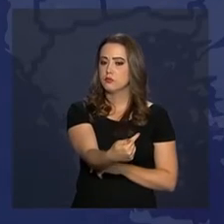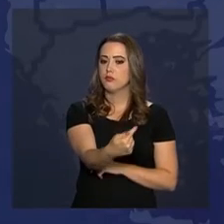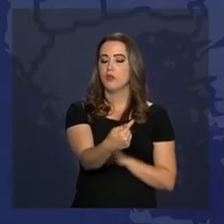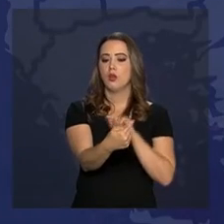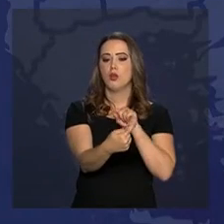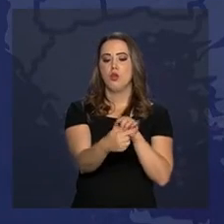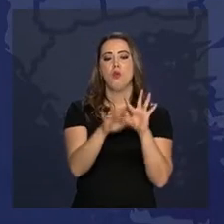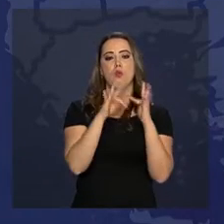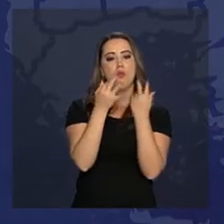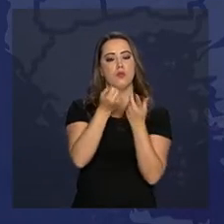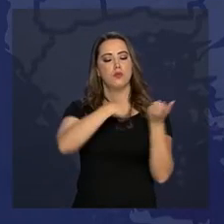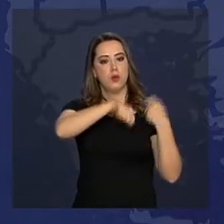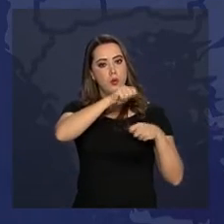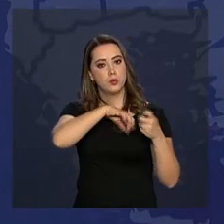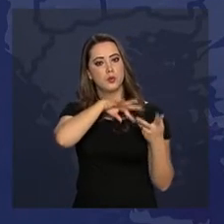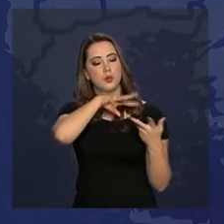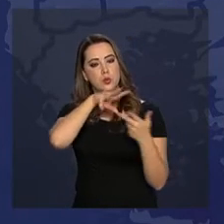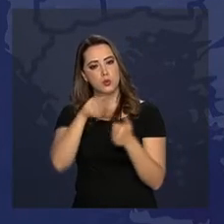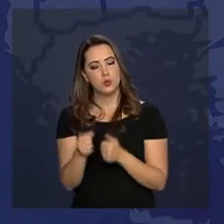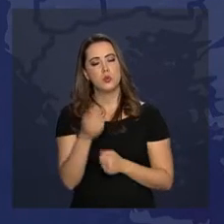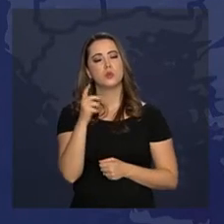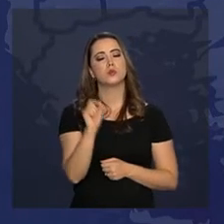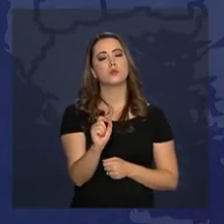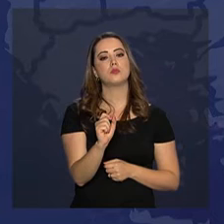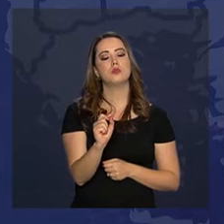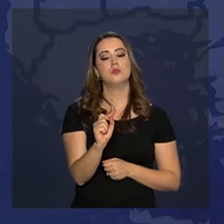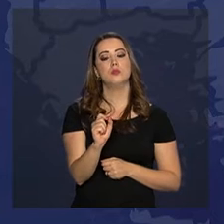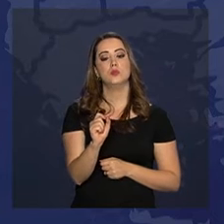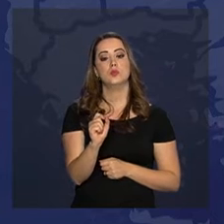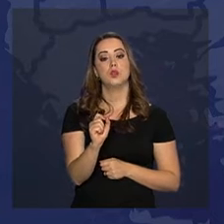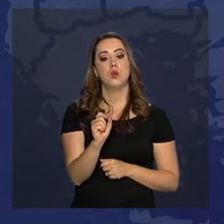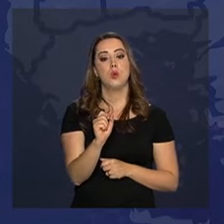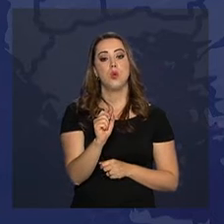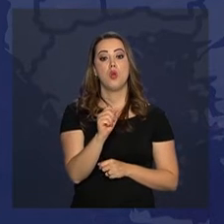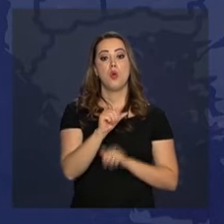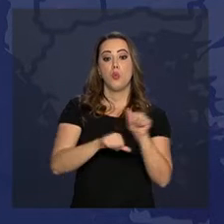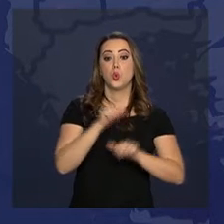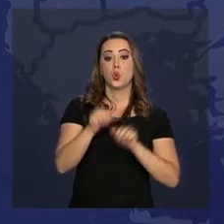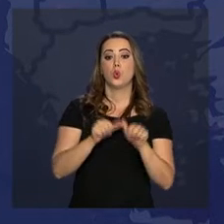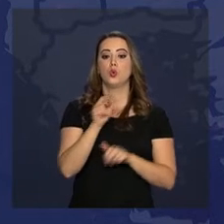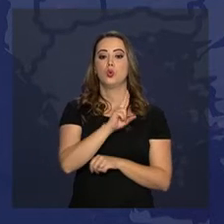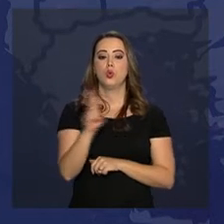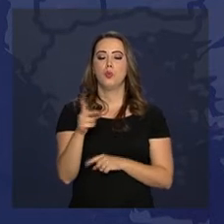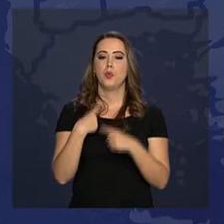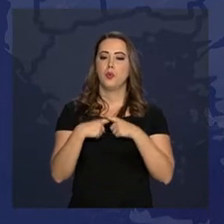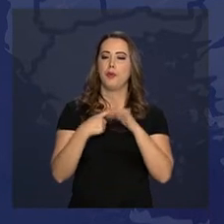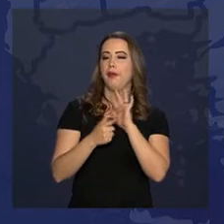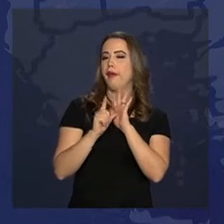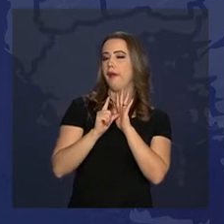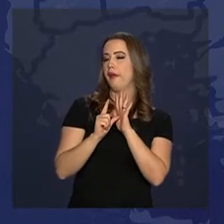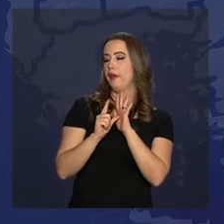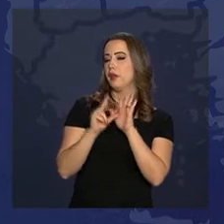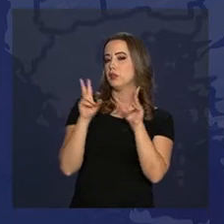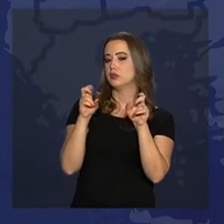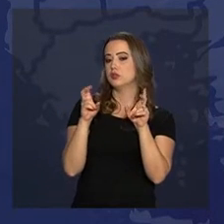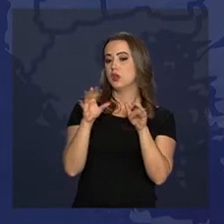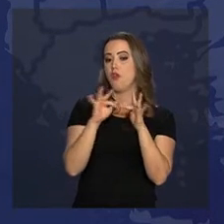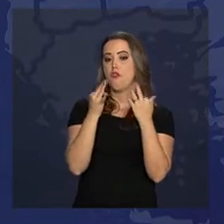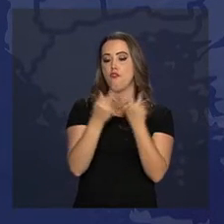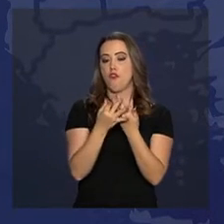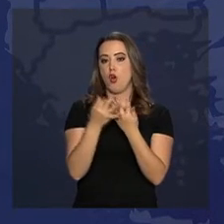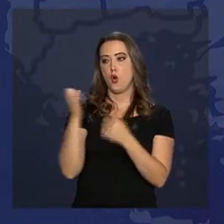o Fórum, ele passou a se chamar Fórum Econômico Mundial, porque antes ele chamava-se Fórum